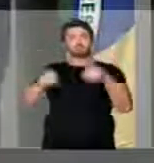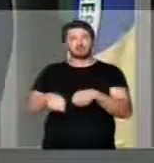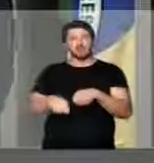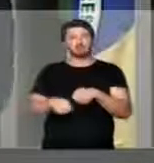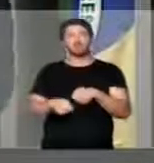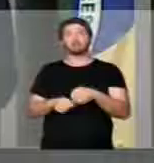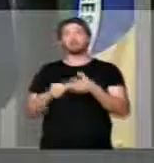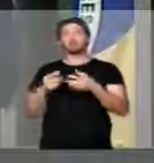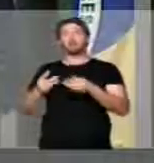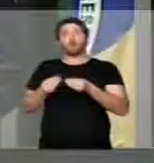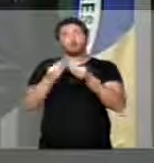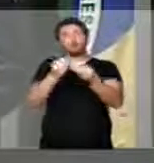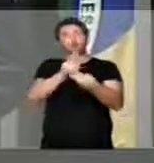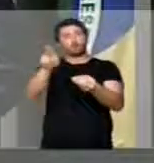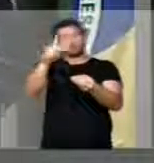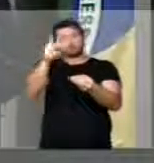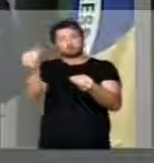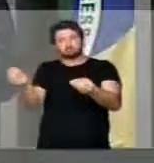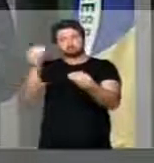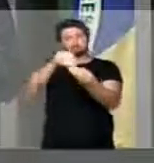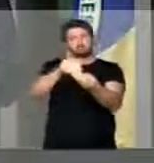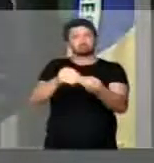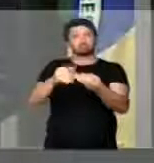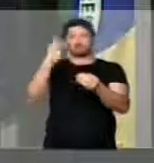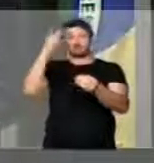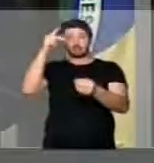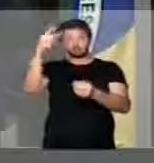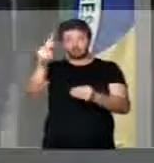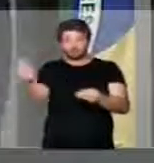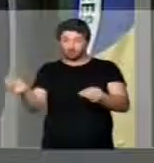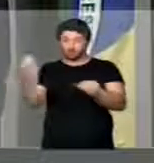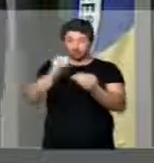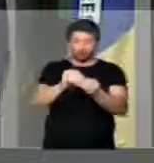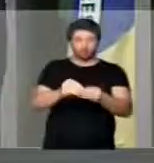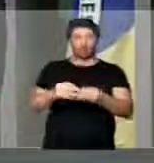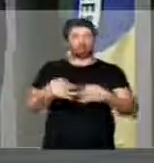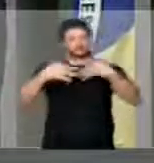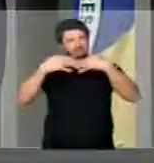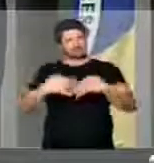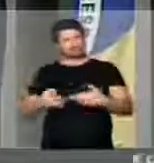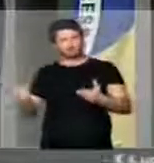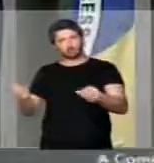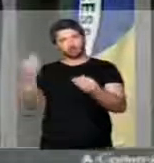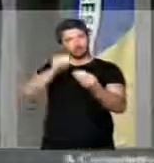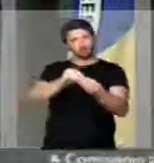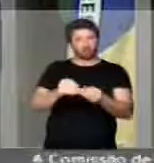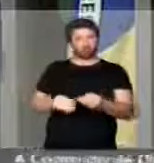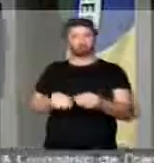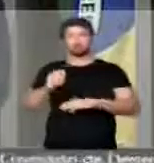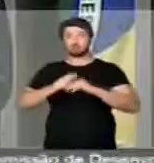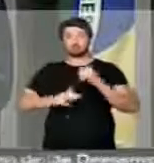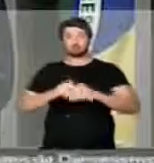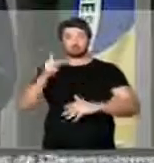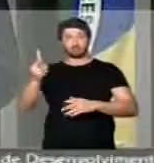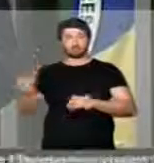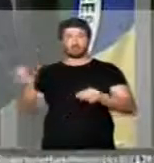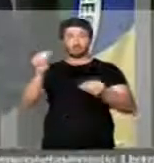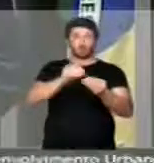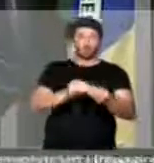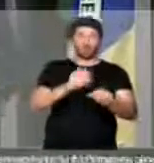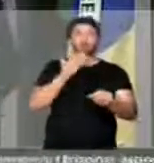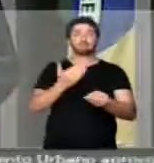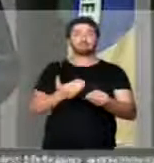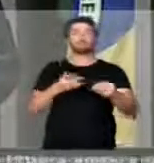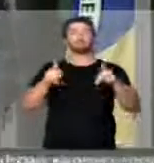ofereçam seus nomes, as suas biografias, a sua integridade e as suas competências a